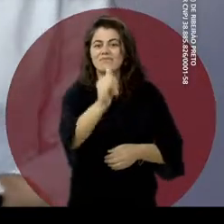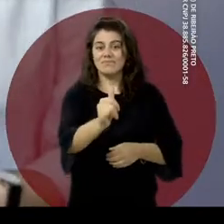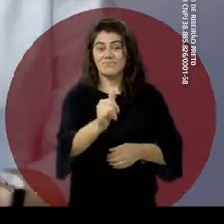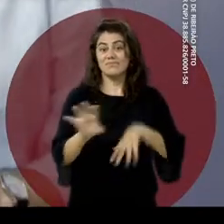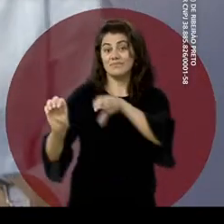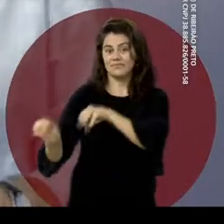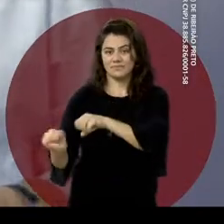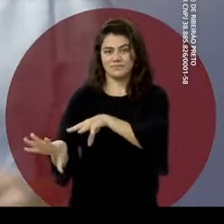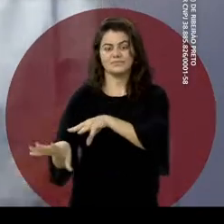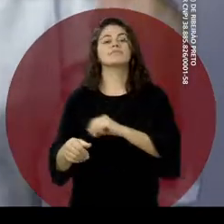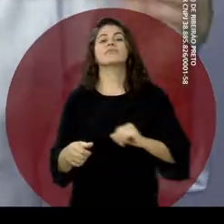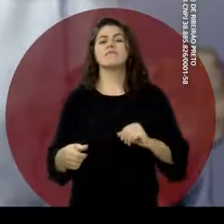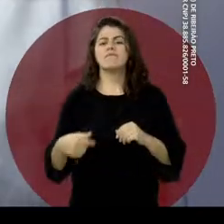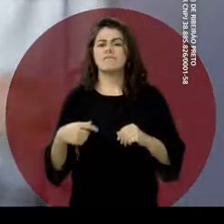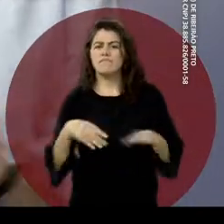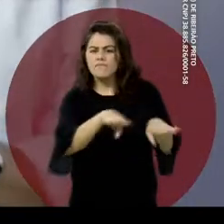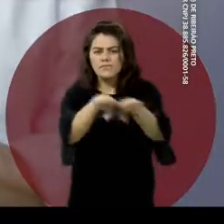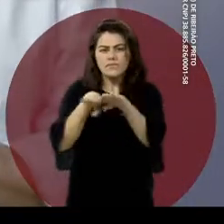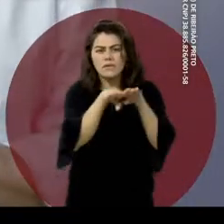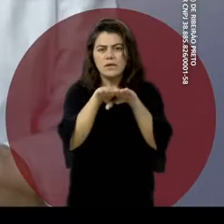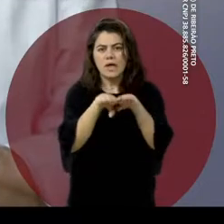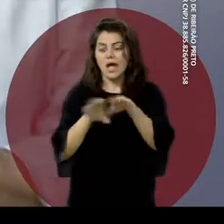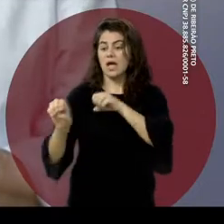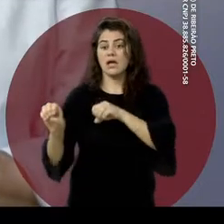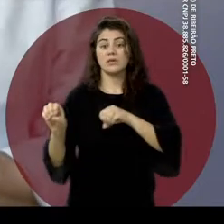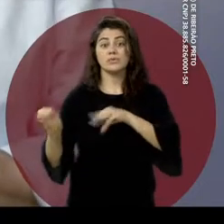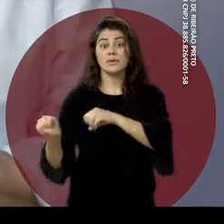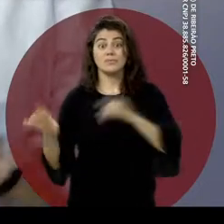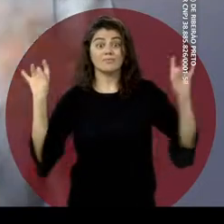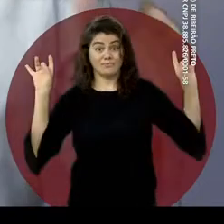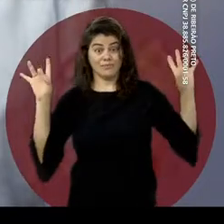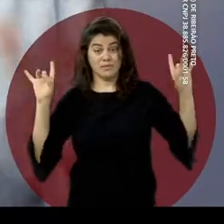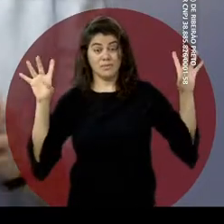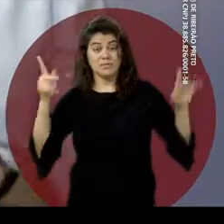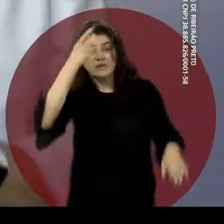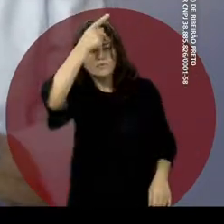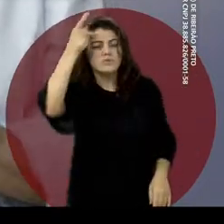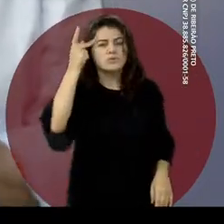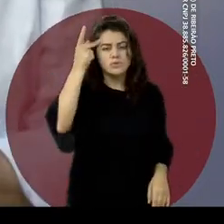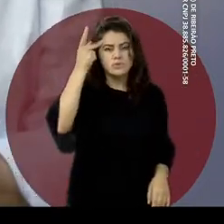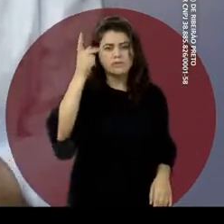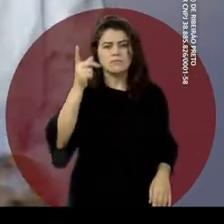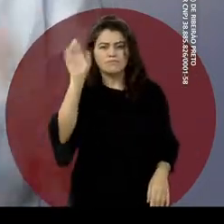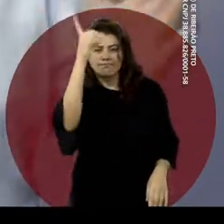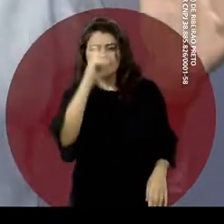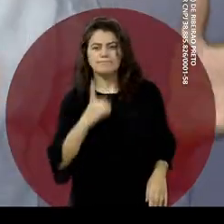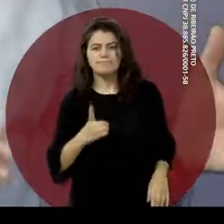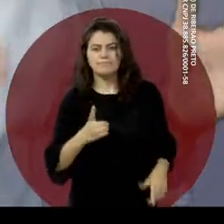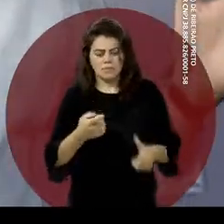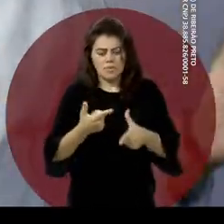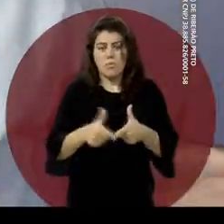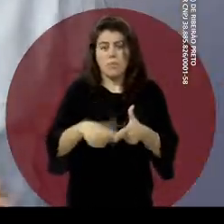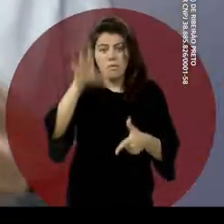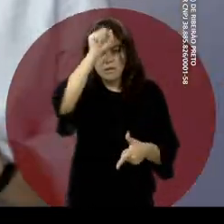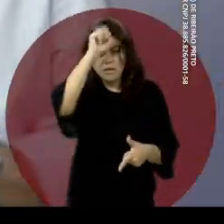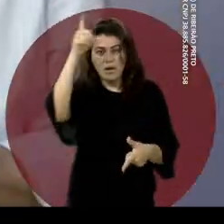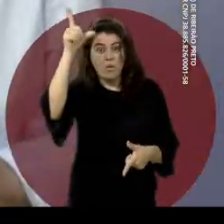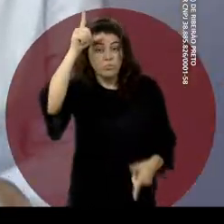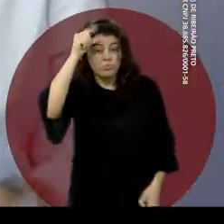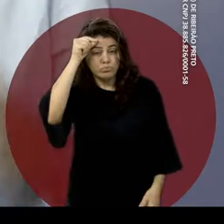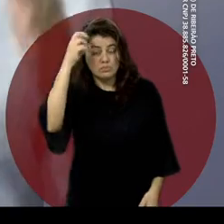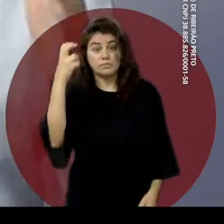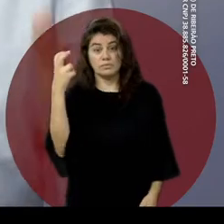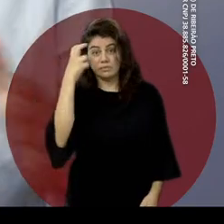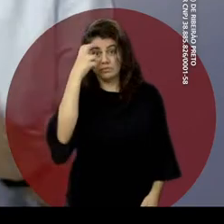falando de educação. Vamos universalizar a educação especial para a população com deficiência, transtornos globais do